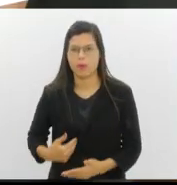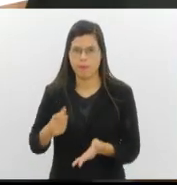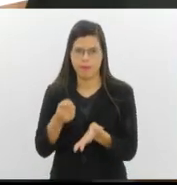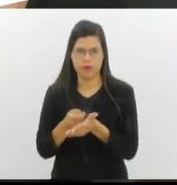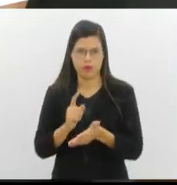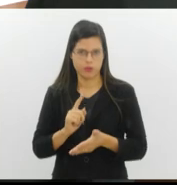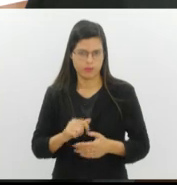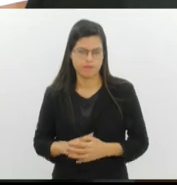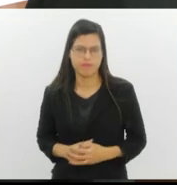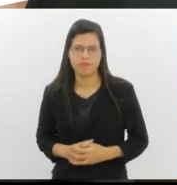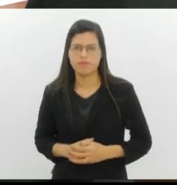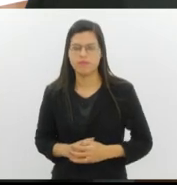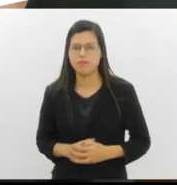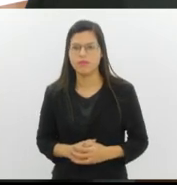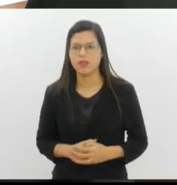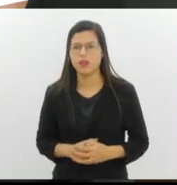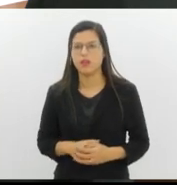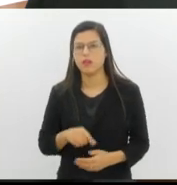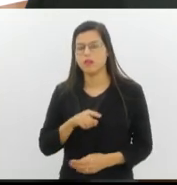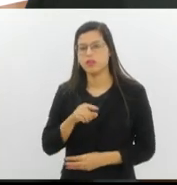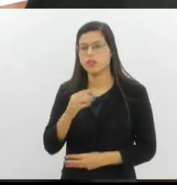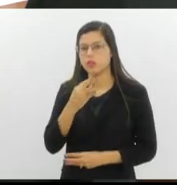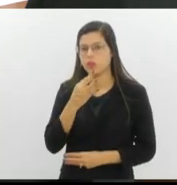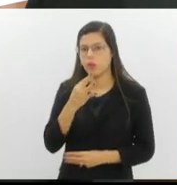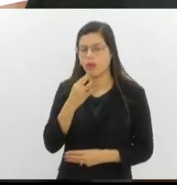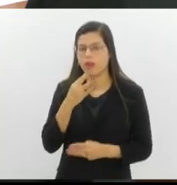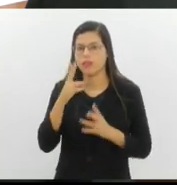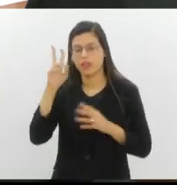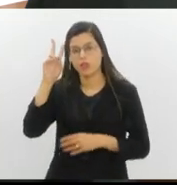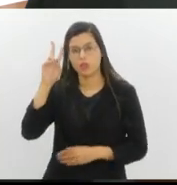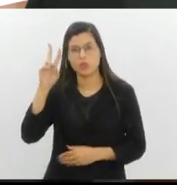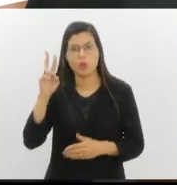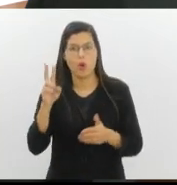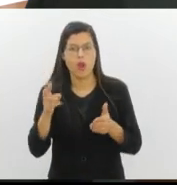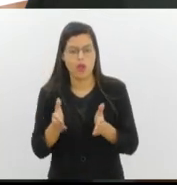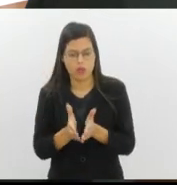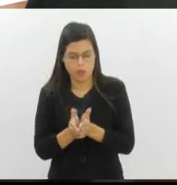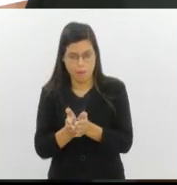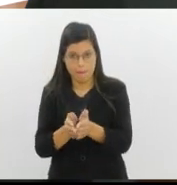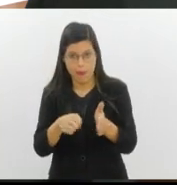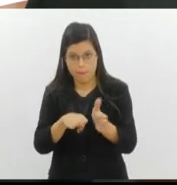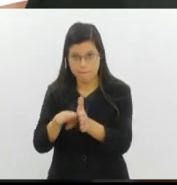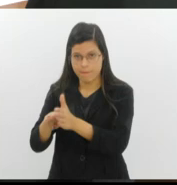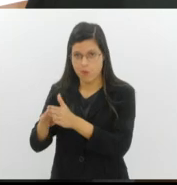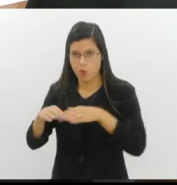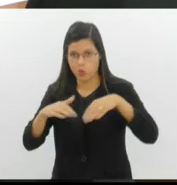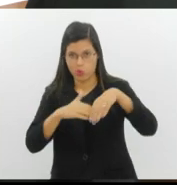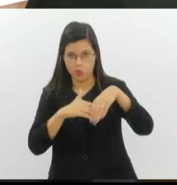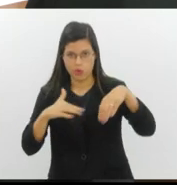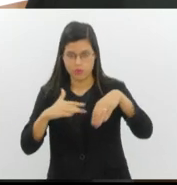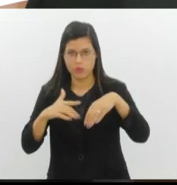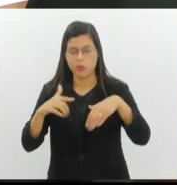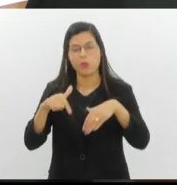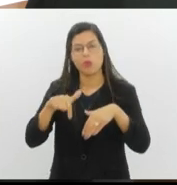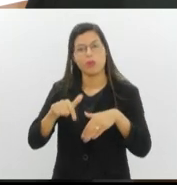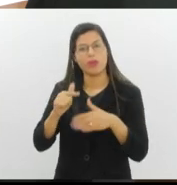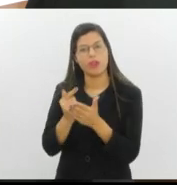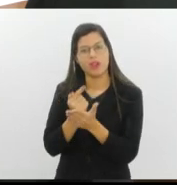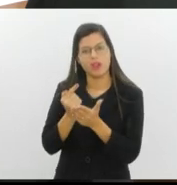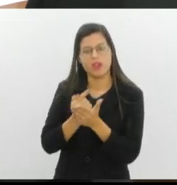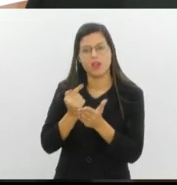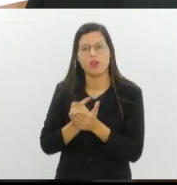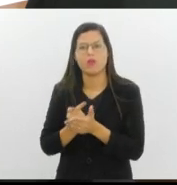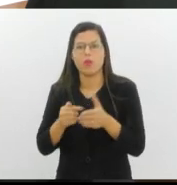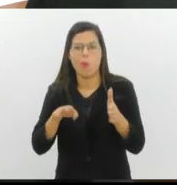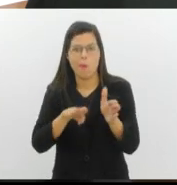E você conhece a história dos portos e ancoradouros localizados na Baía de Guanabara? O livro Um Porto para o Mar foi inspirado